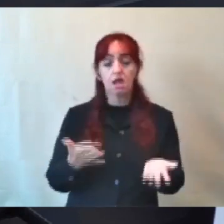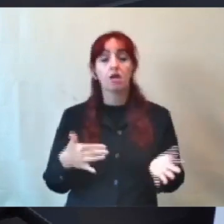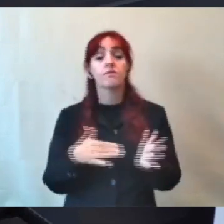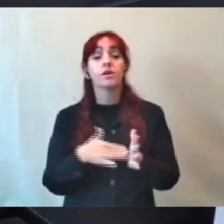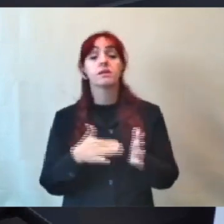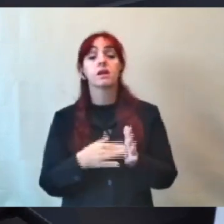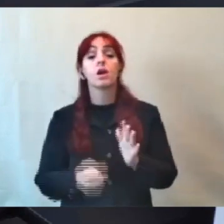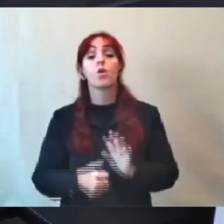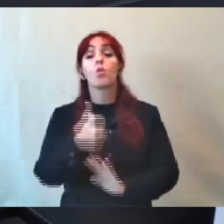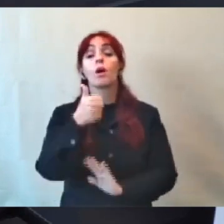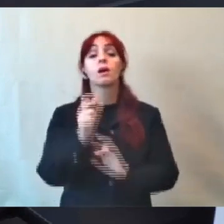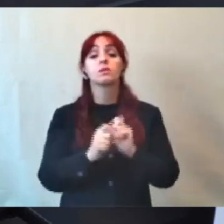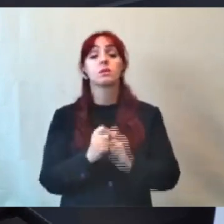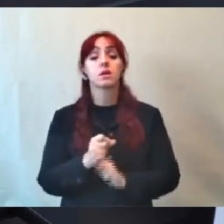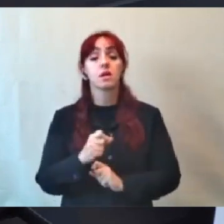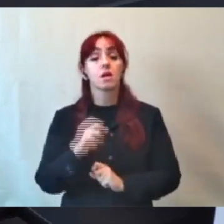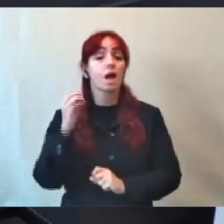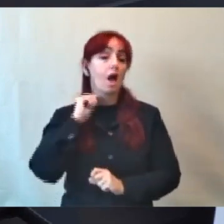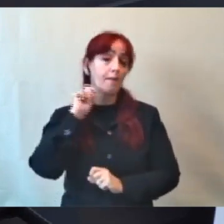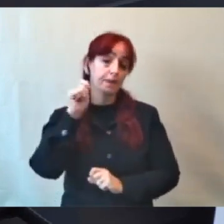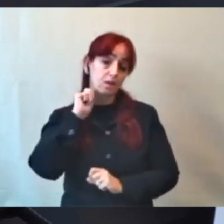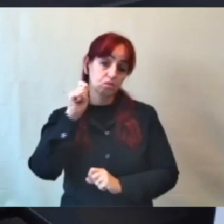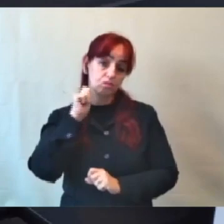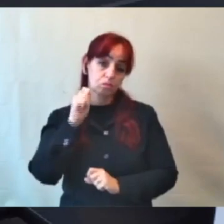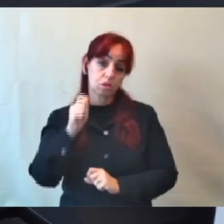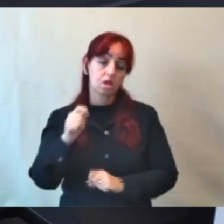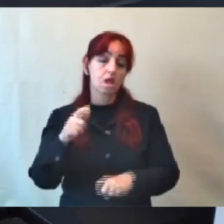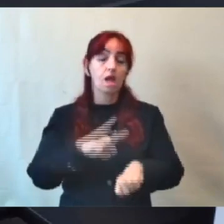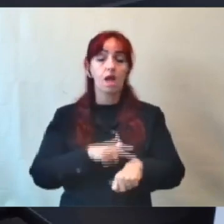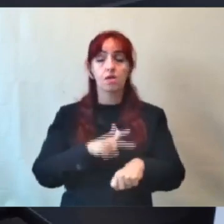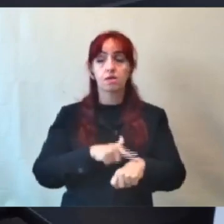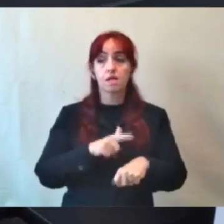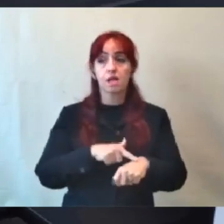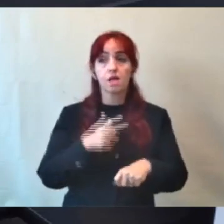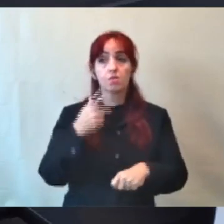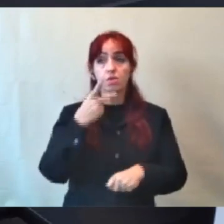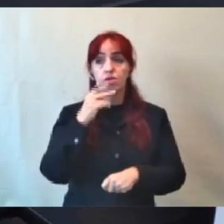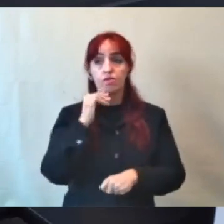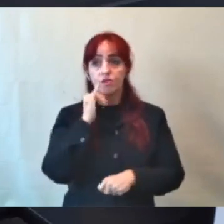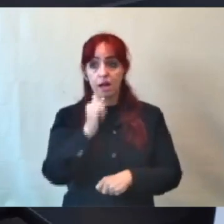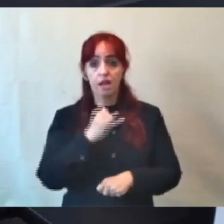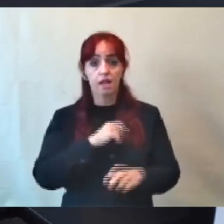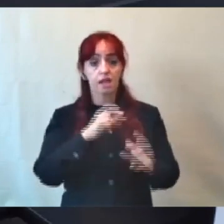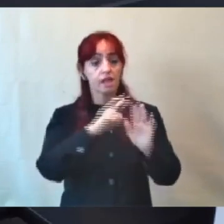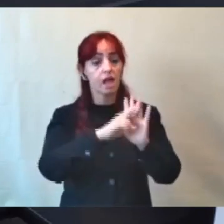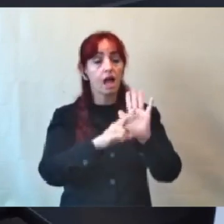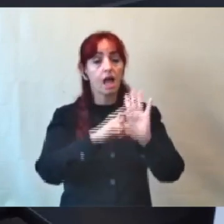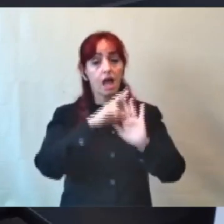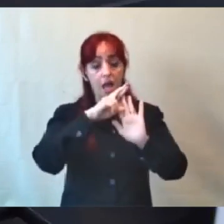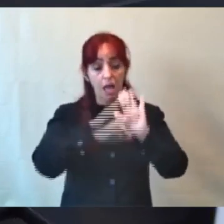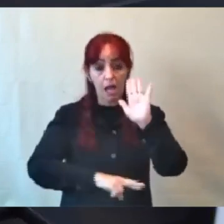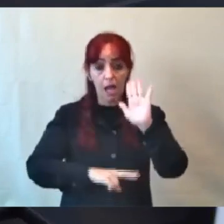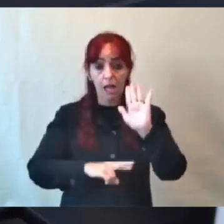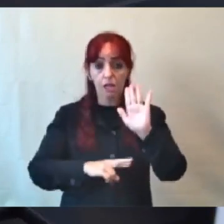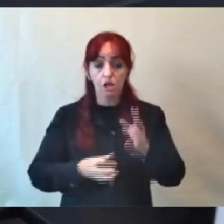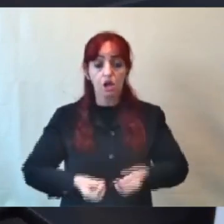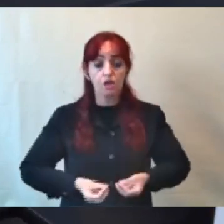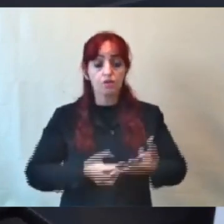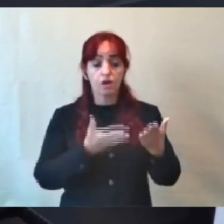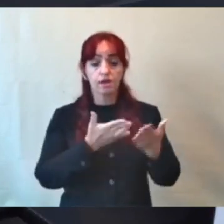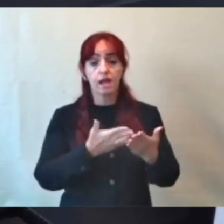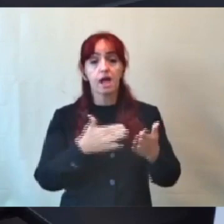o prazo que eu estipulei com o vereador Gilson Guimarães para a entrega do relatório é final de maio, início de junho, então, assim,